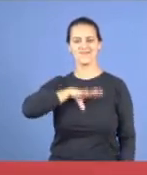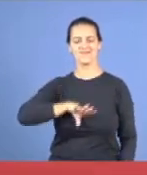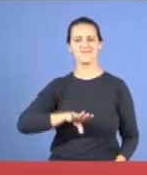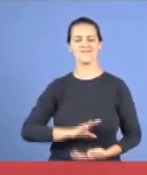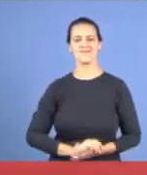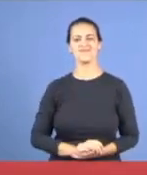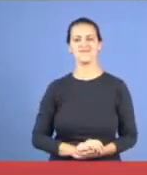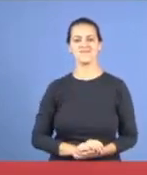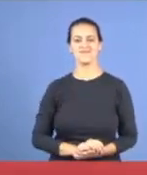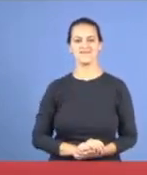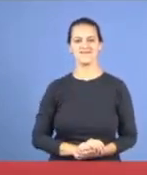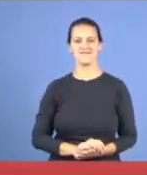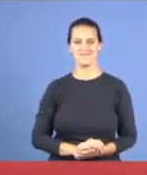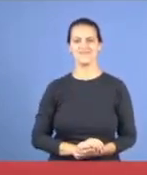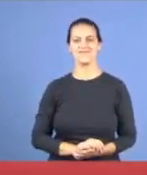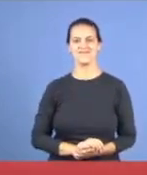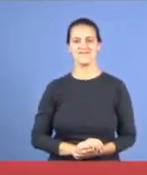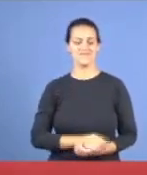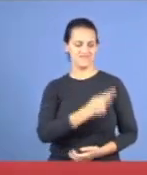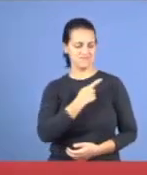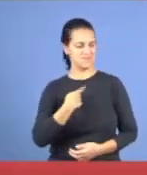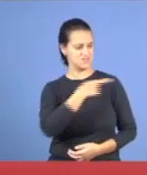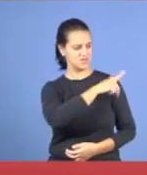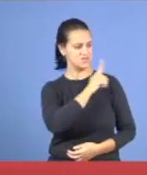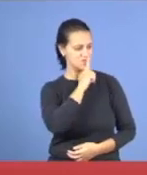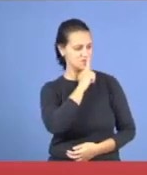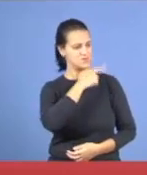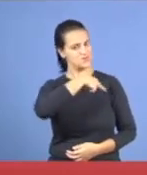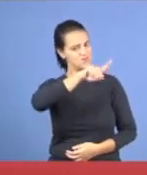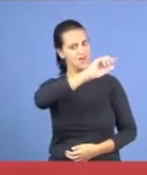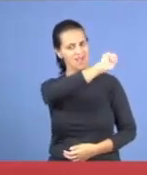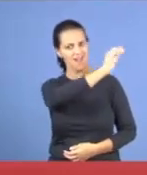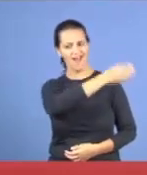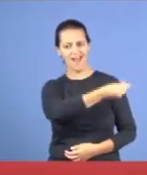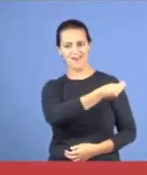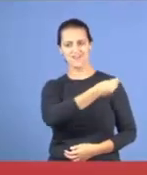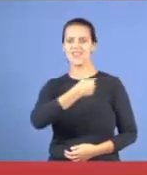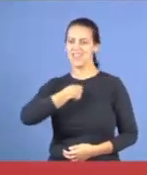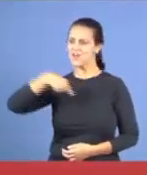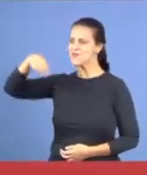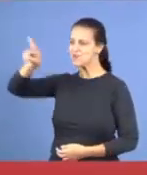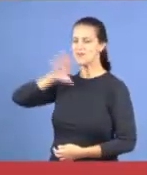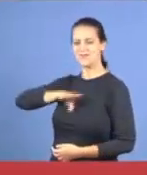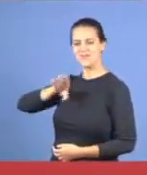bem, você vai para um canto, eu vou para outro, porque se não, acaba comigo,